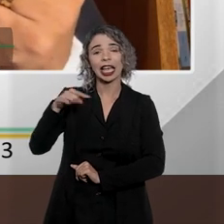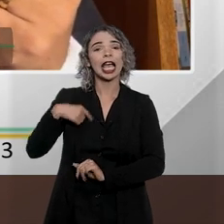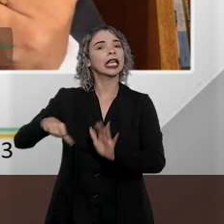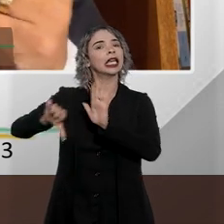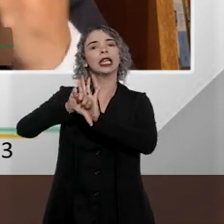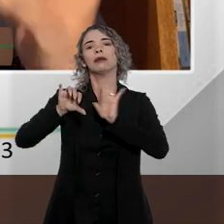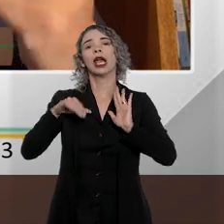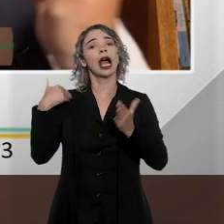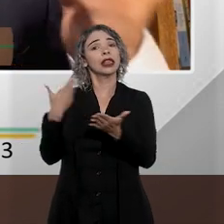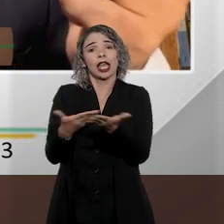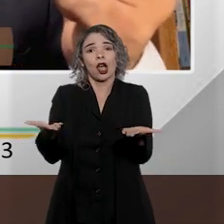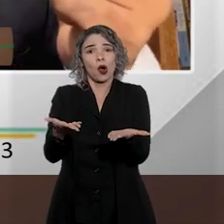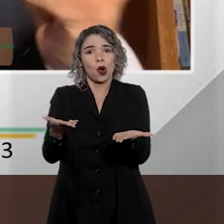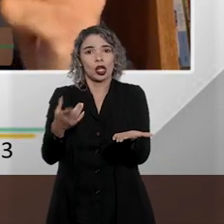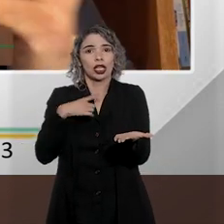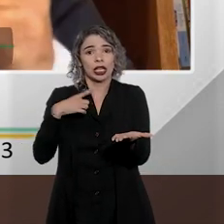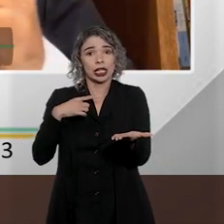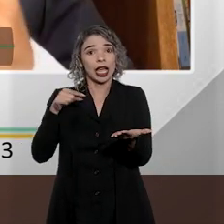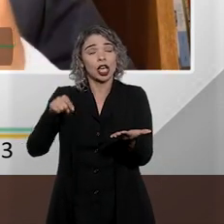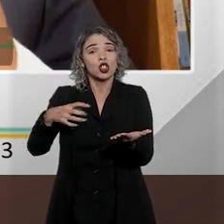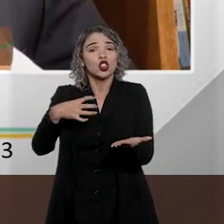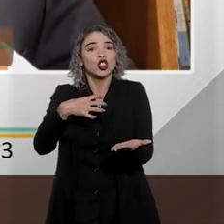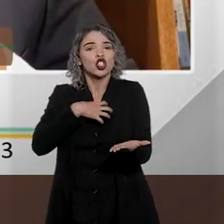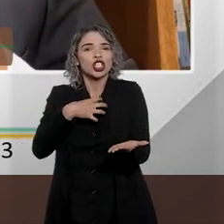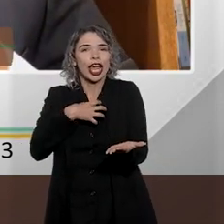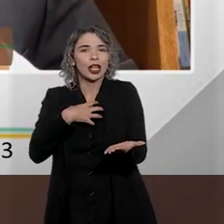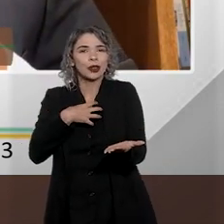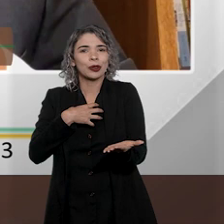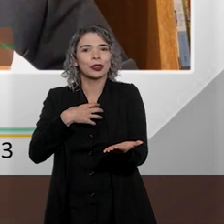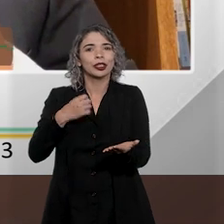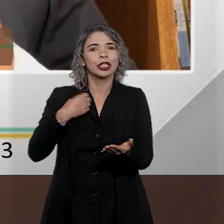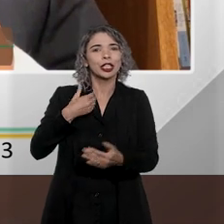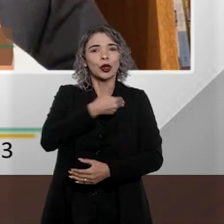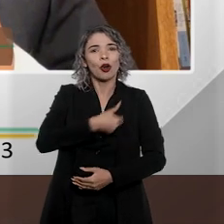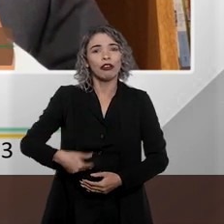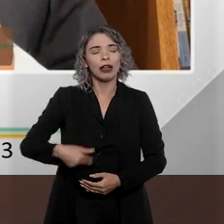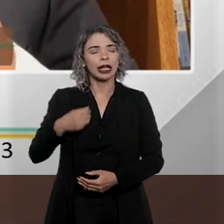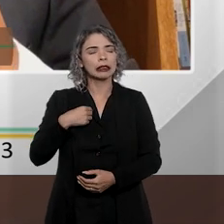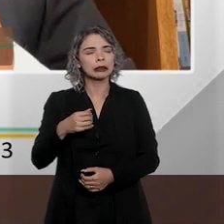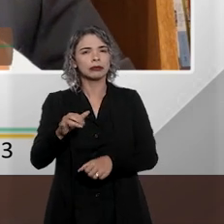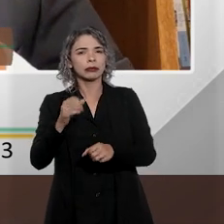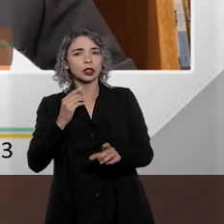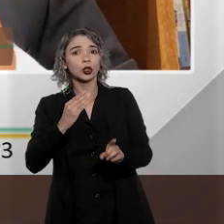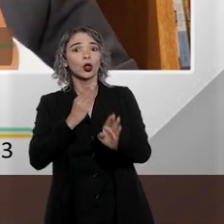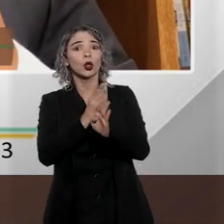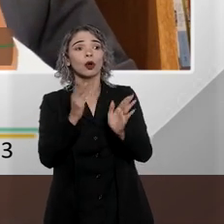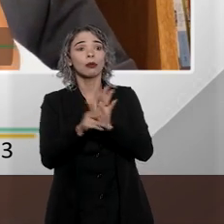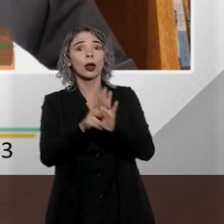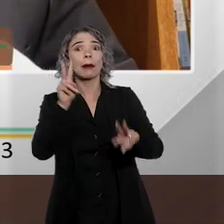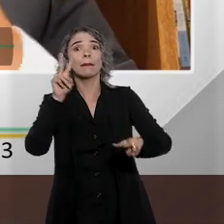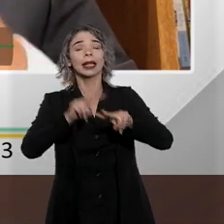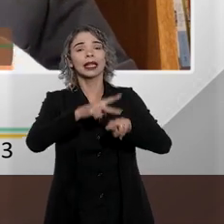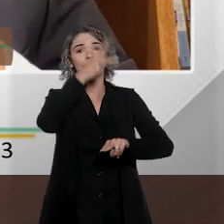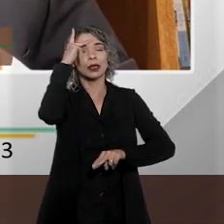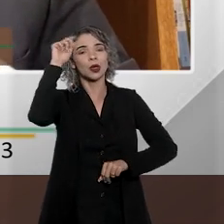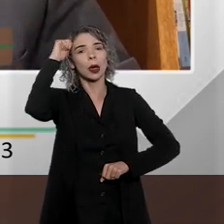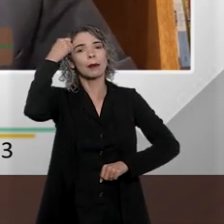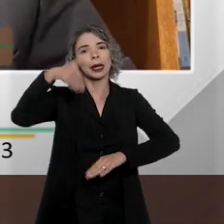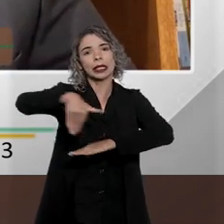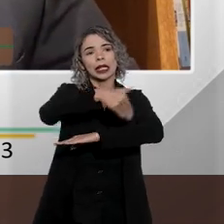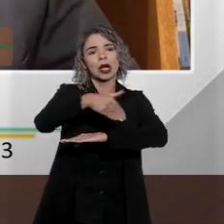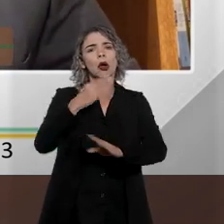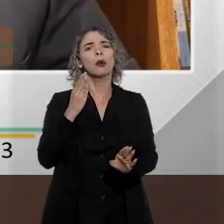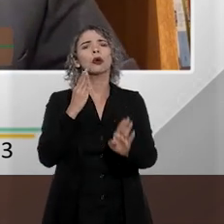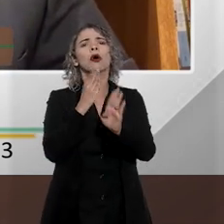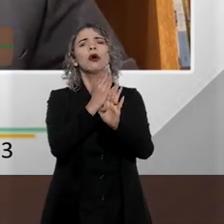época era crime. E vadiagem foi a forma que o Estado brasileiro encontrou para prender pessoas negras que eram encontradas na rua e não conseguiam